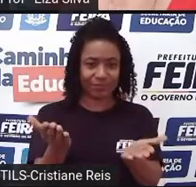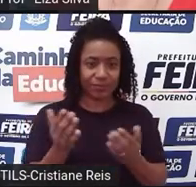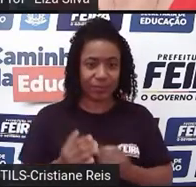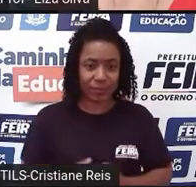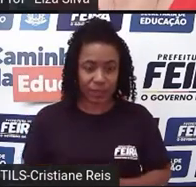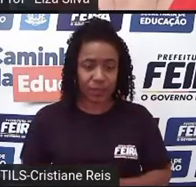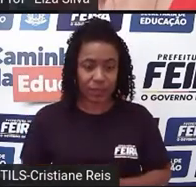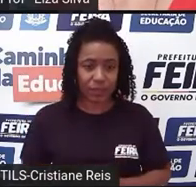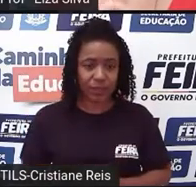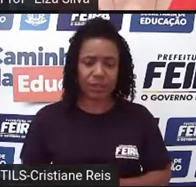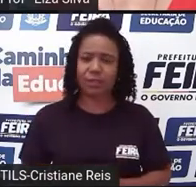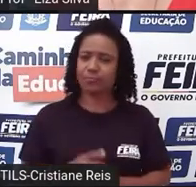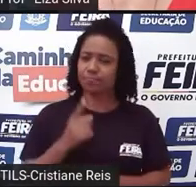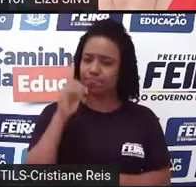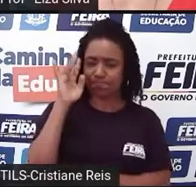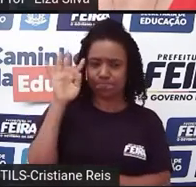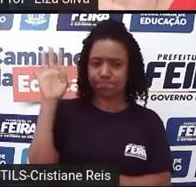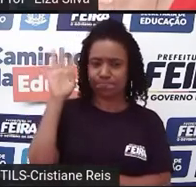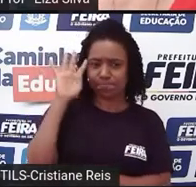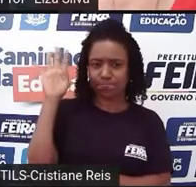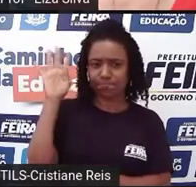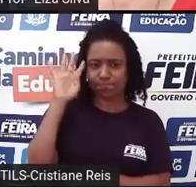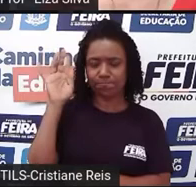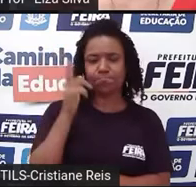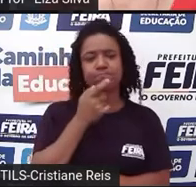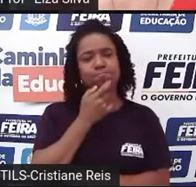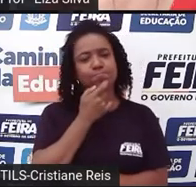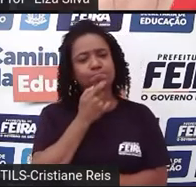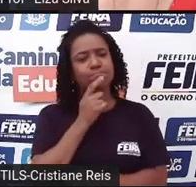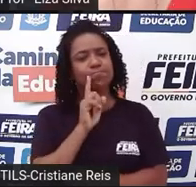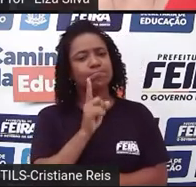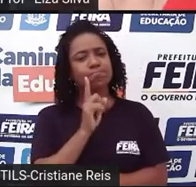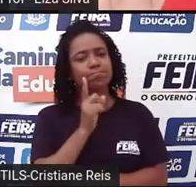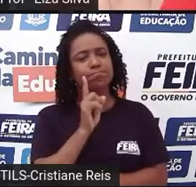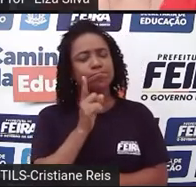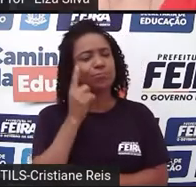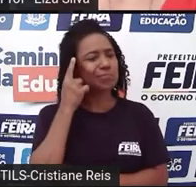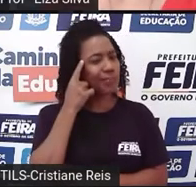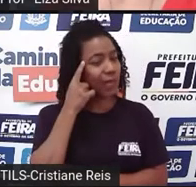me digam, estas imagens nos lembram o quê?